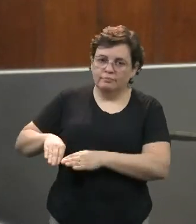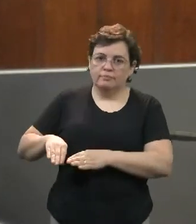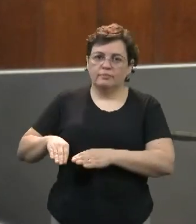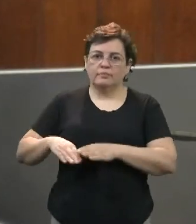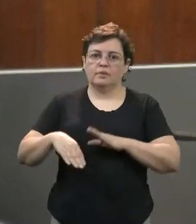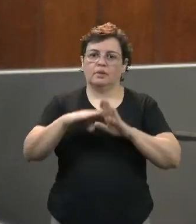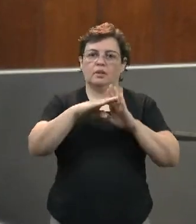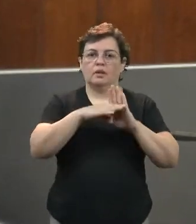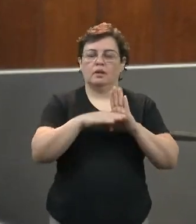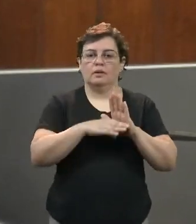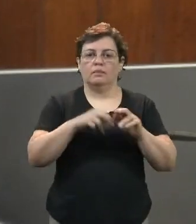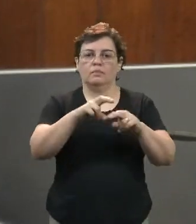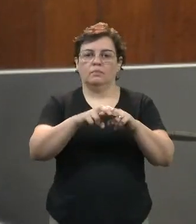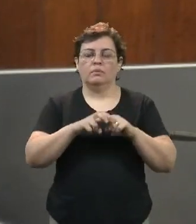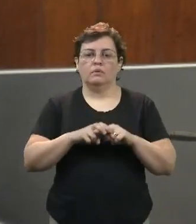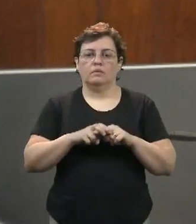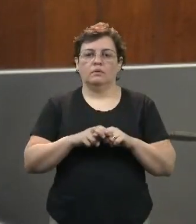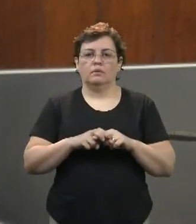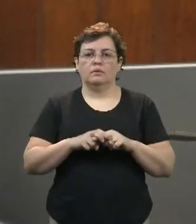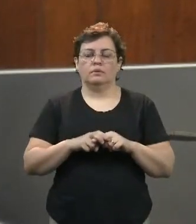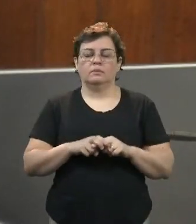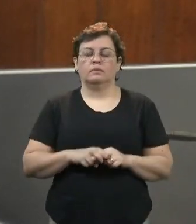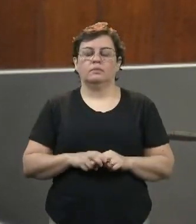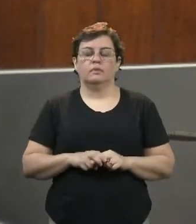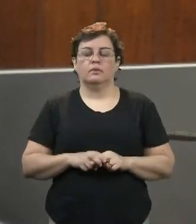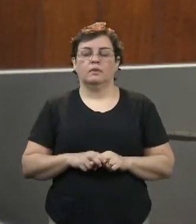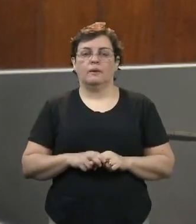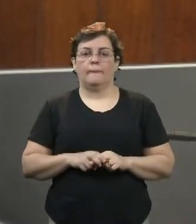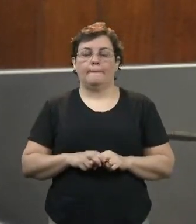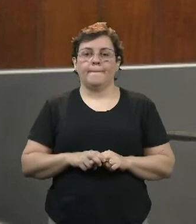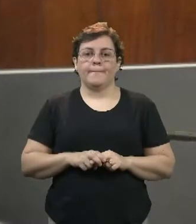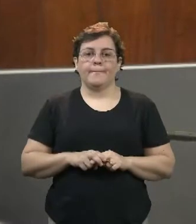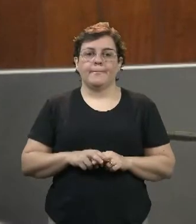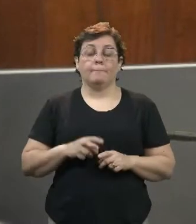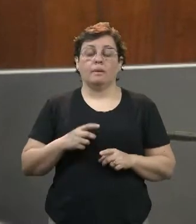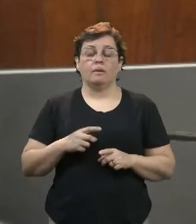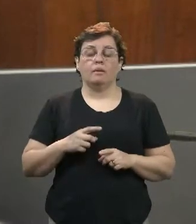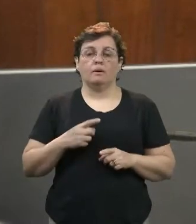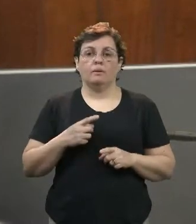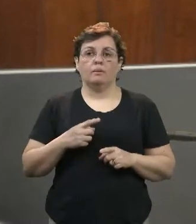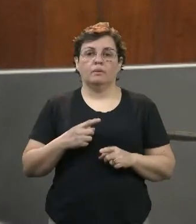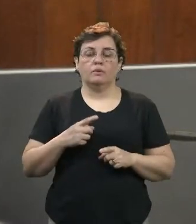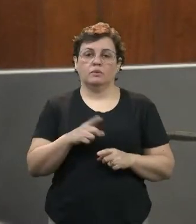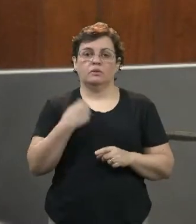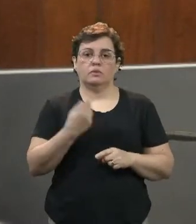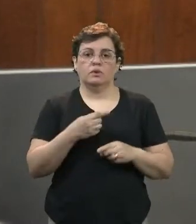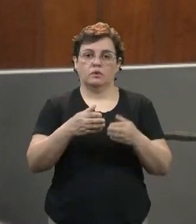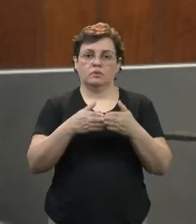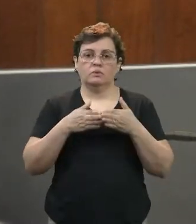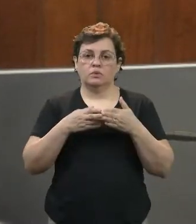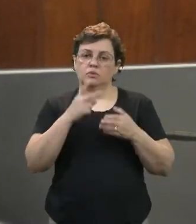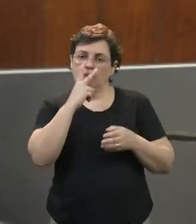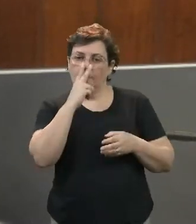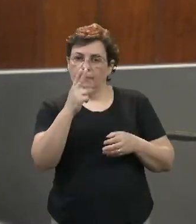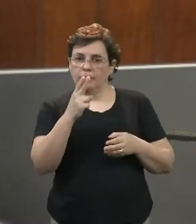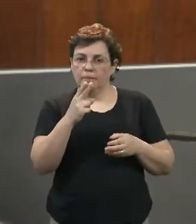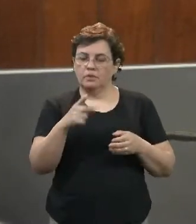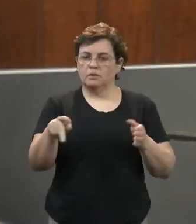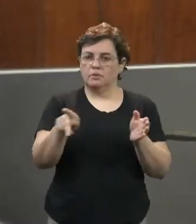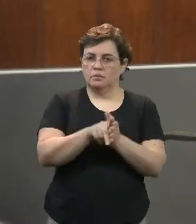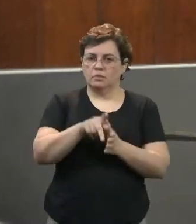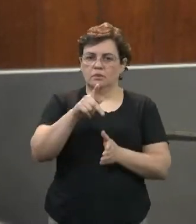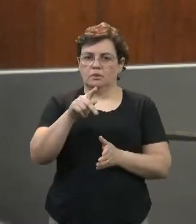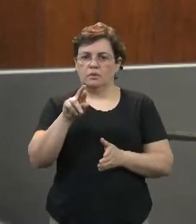por essa presidência, após o pedido, nosso pedido, de um parecer da Procuradoria